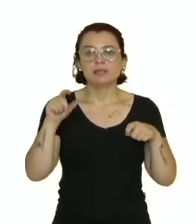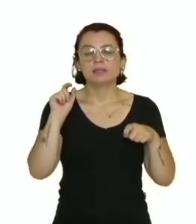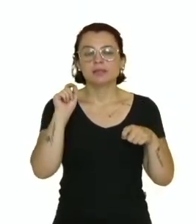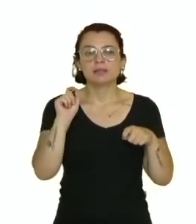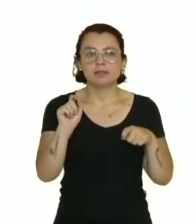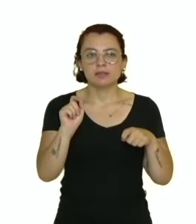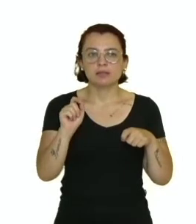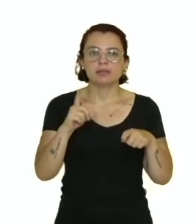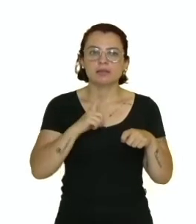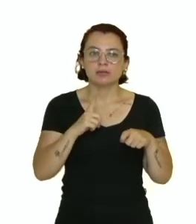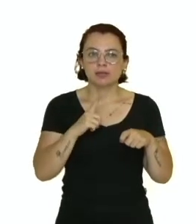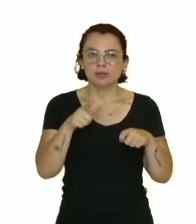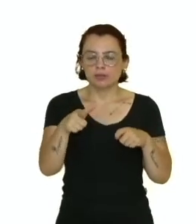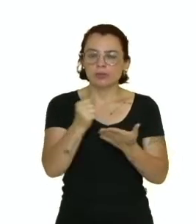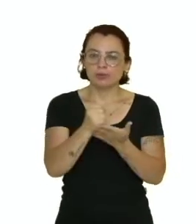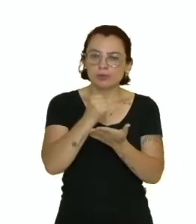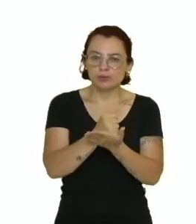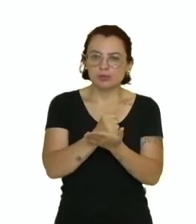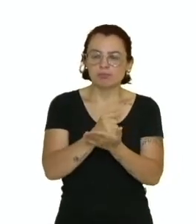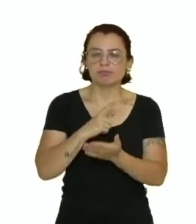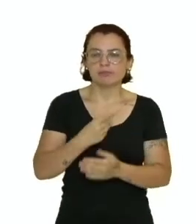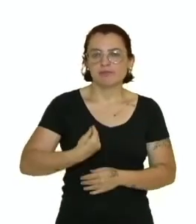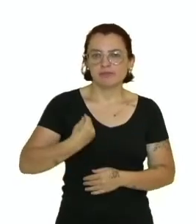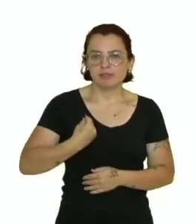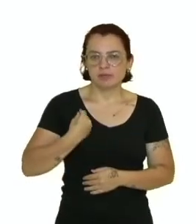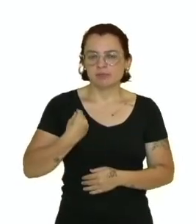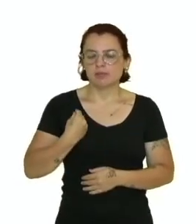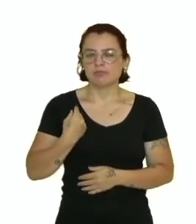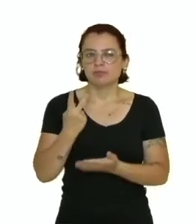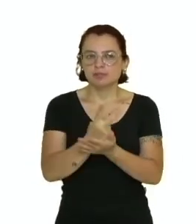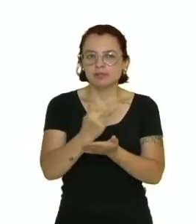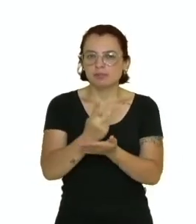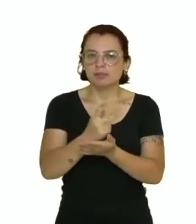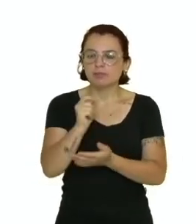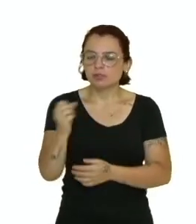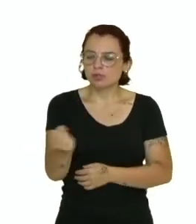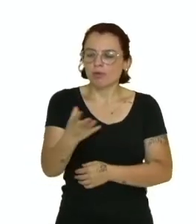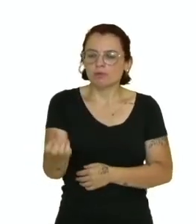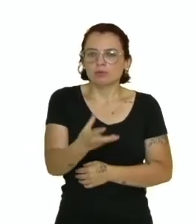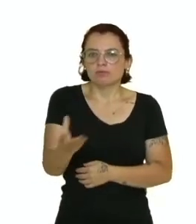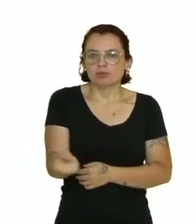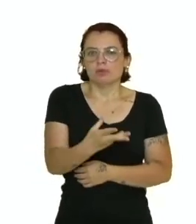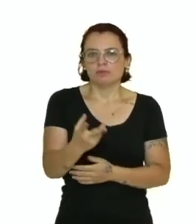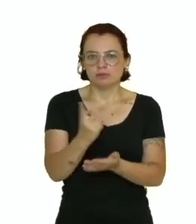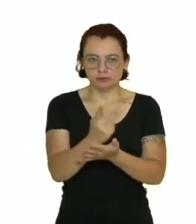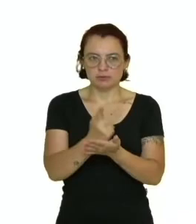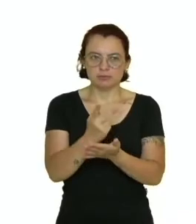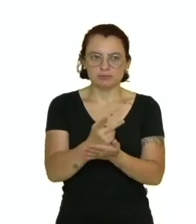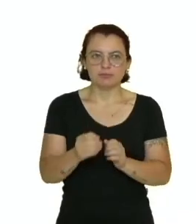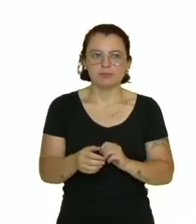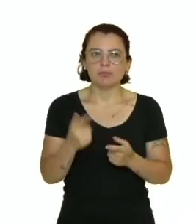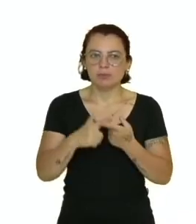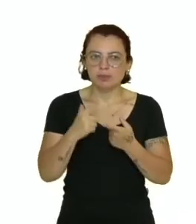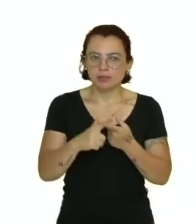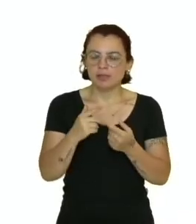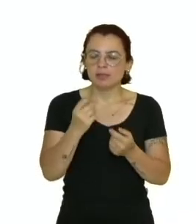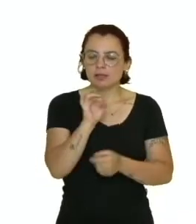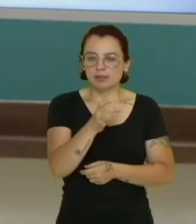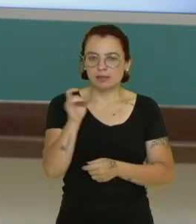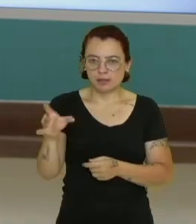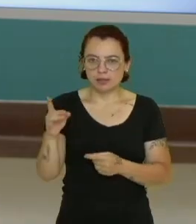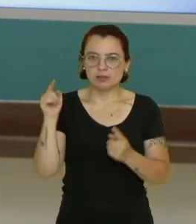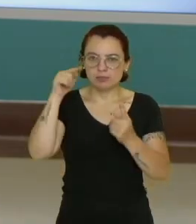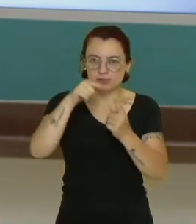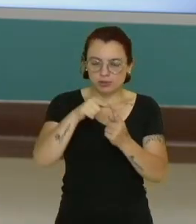esse documento é um documento vivo, em constante atualização. A cada objetivo superado, um